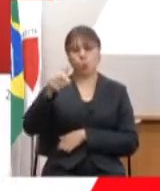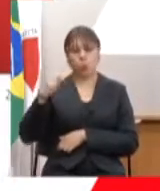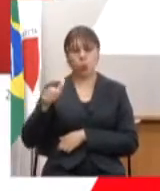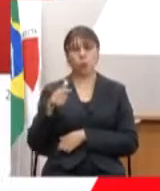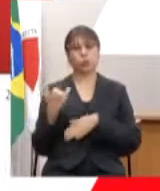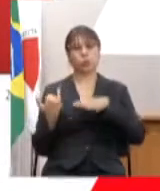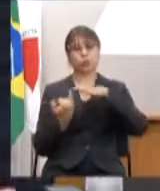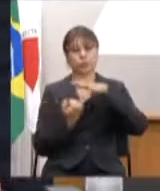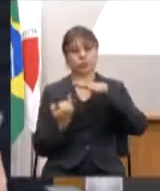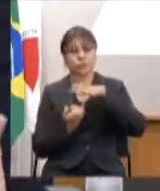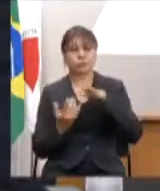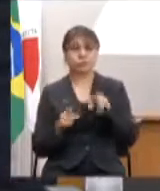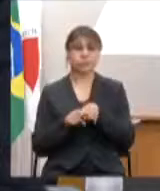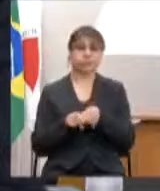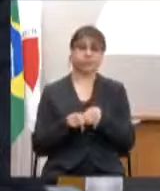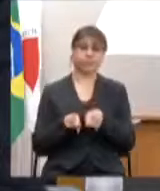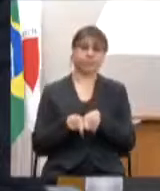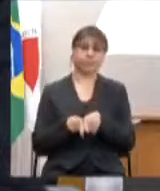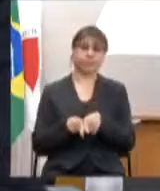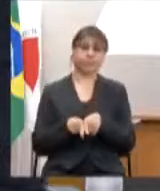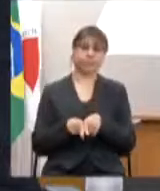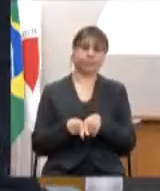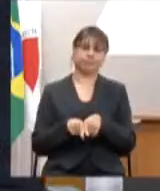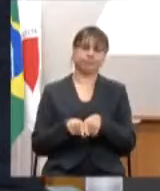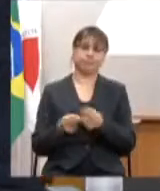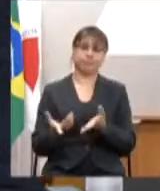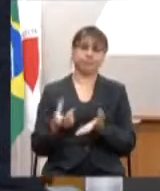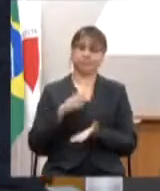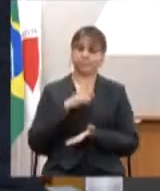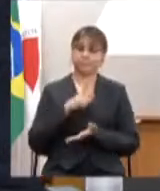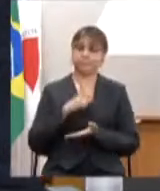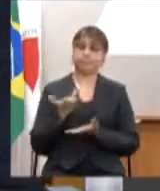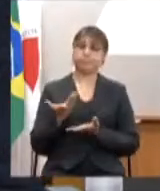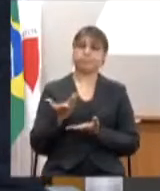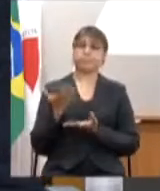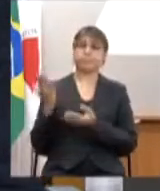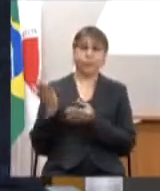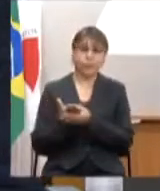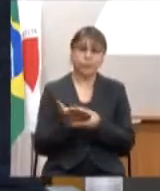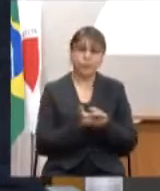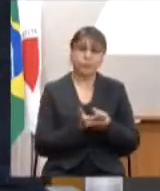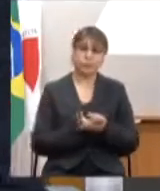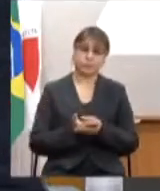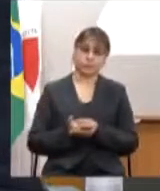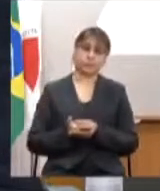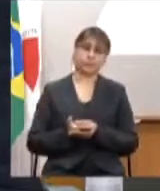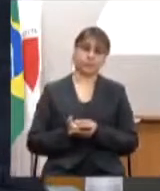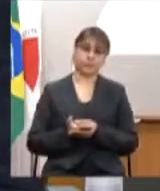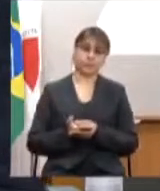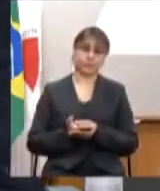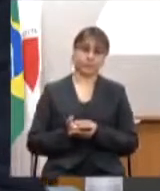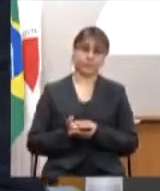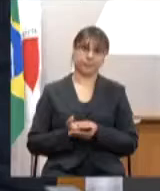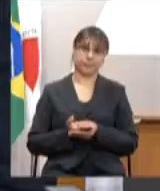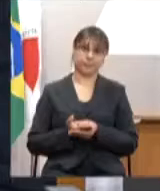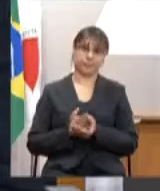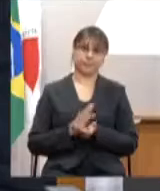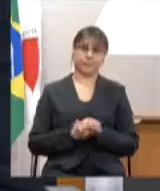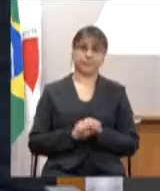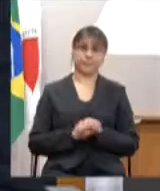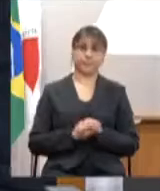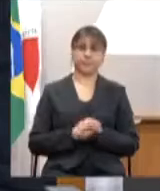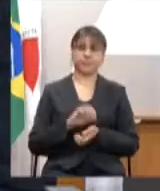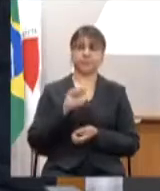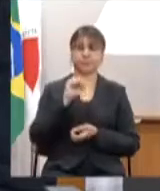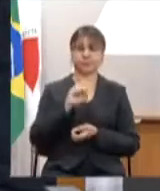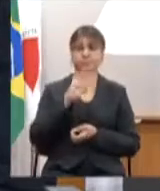liminares que nós temos no Superior Tribunal Federal, no Supremo Tribunal Federal. e,